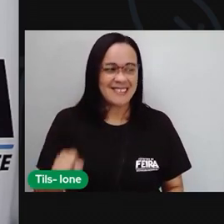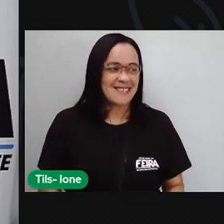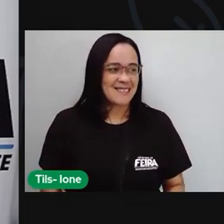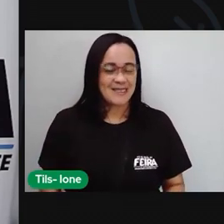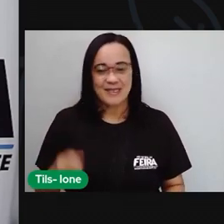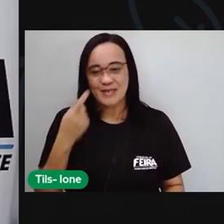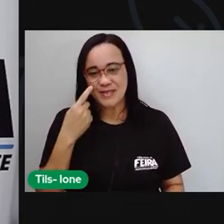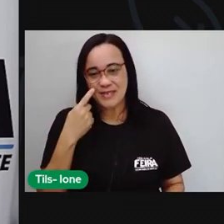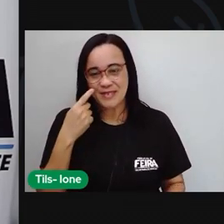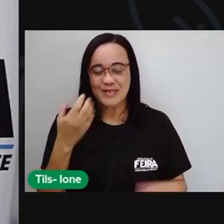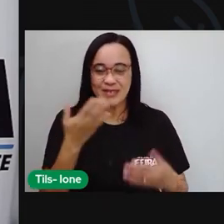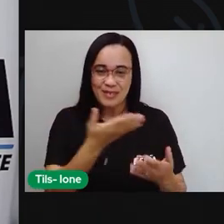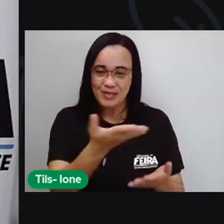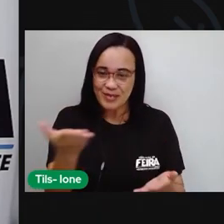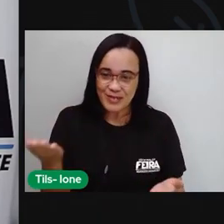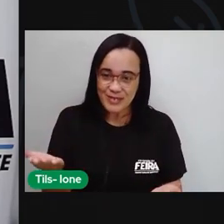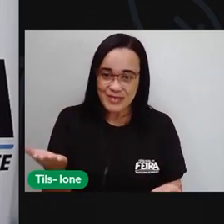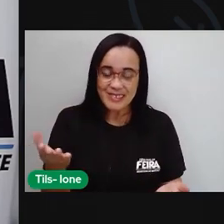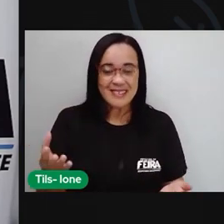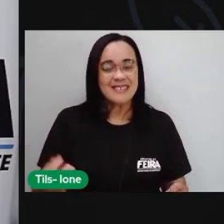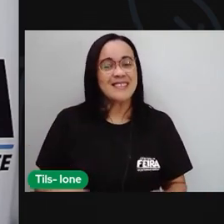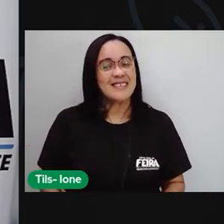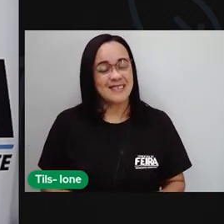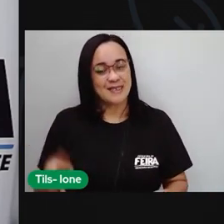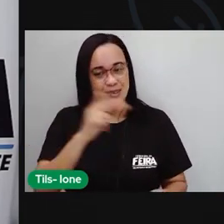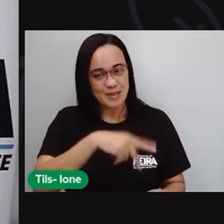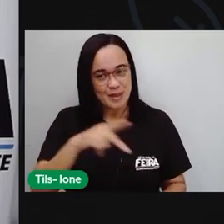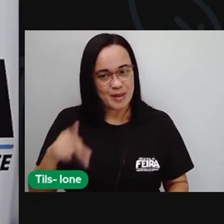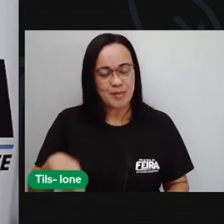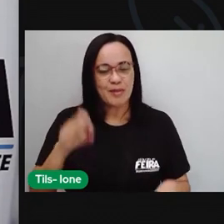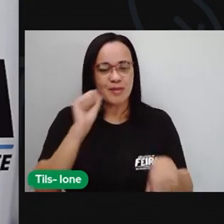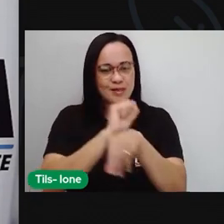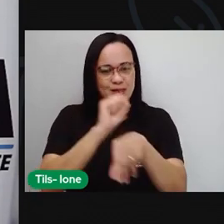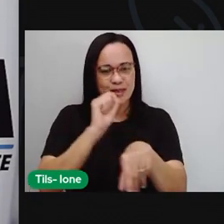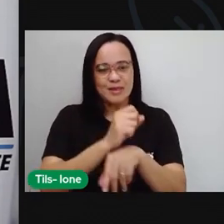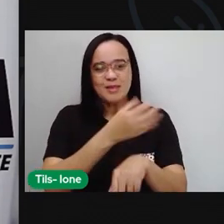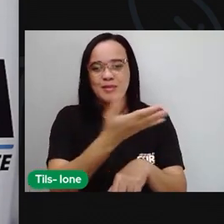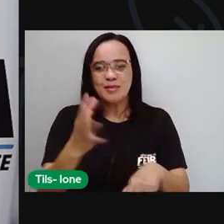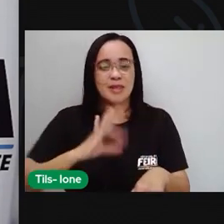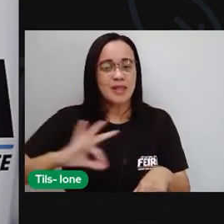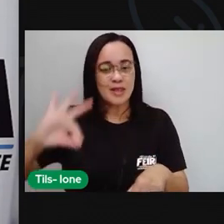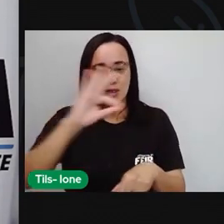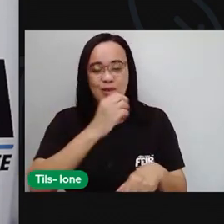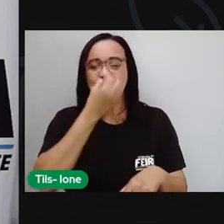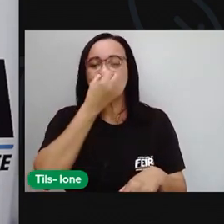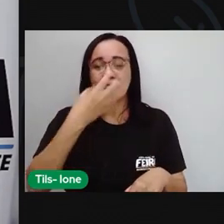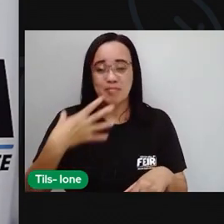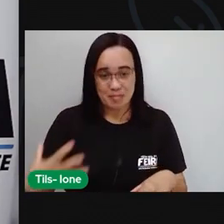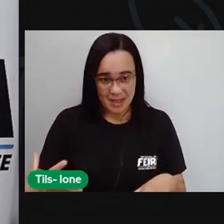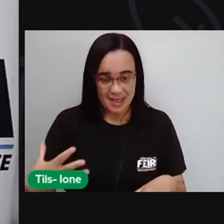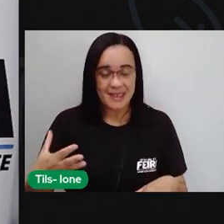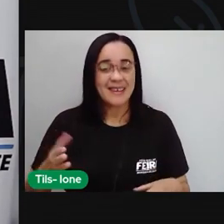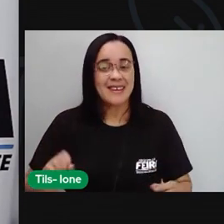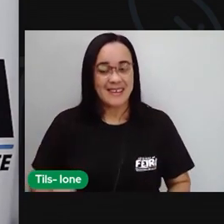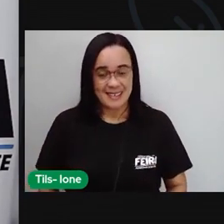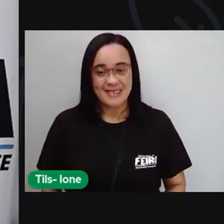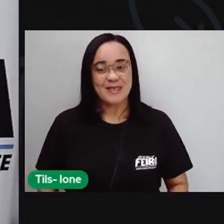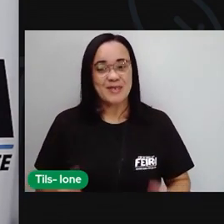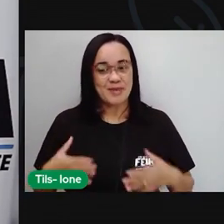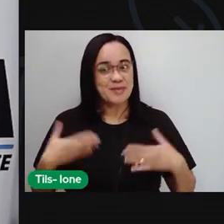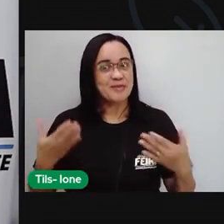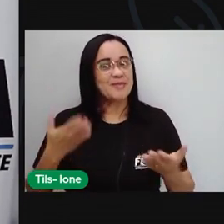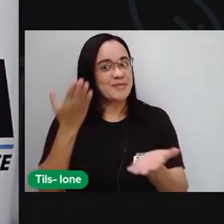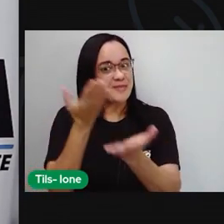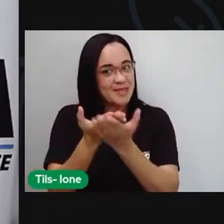como é que vocês estão. A pró espera que estejam bem, que estejam aí dispostos, não é? Para mais uma